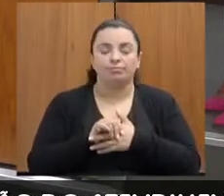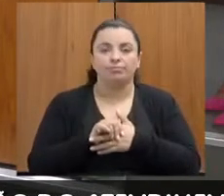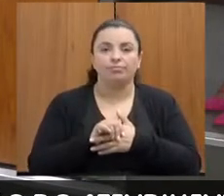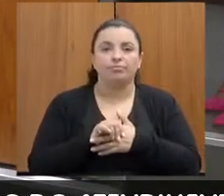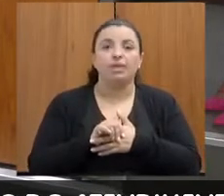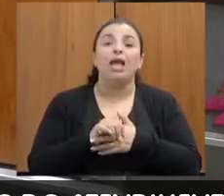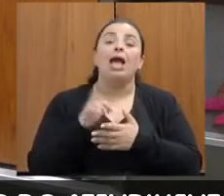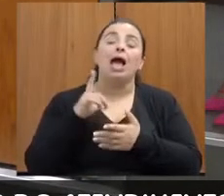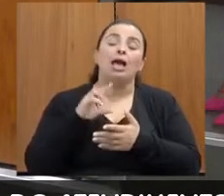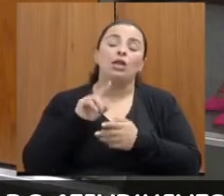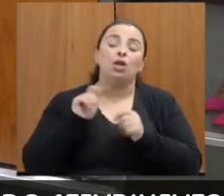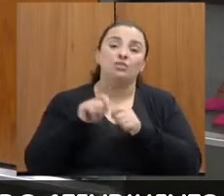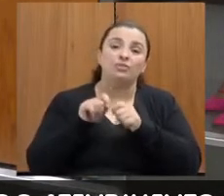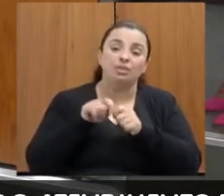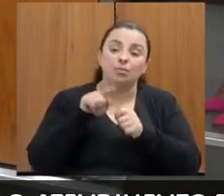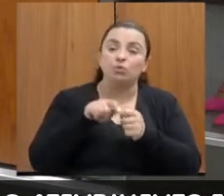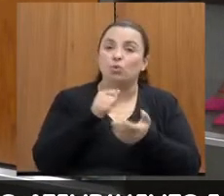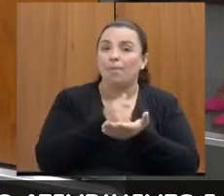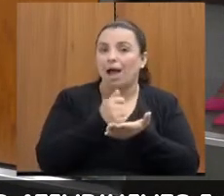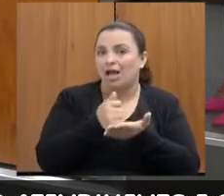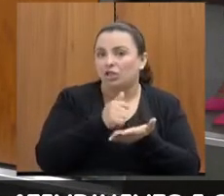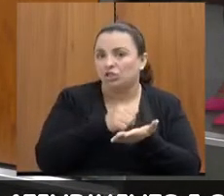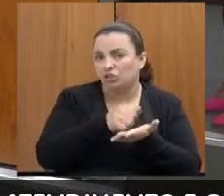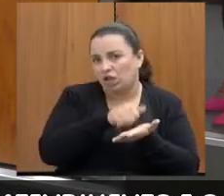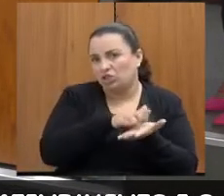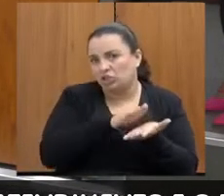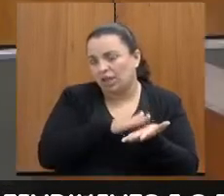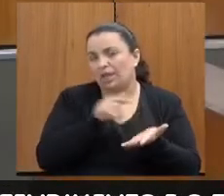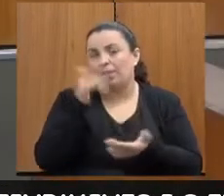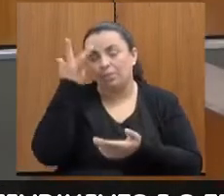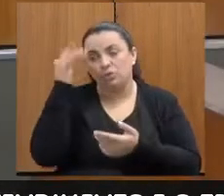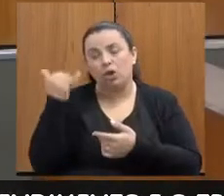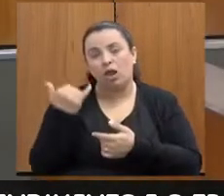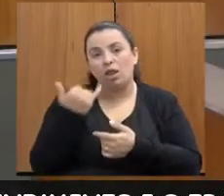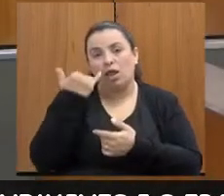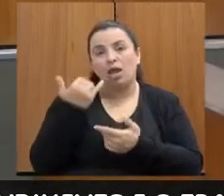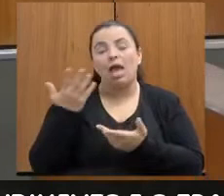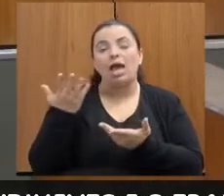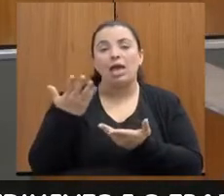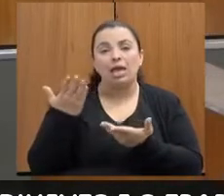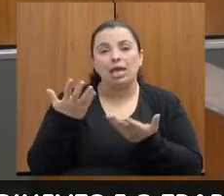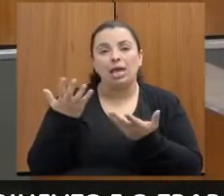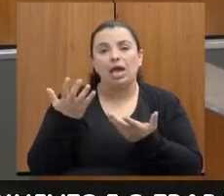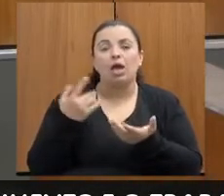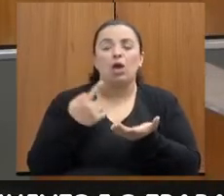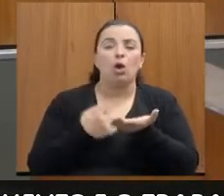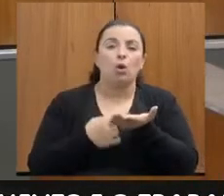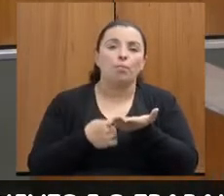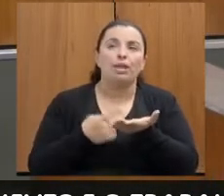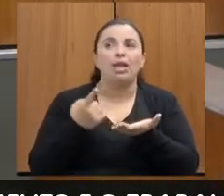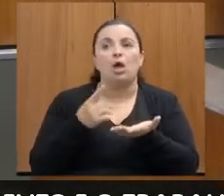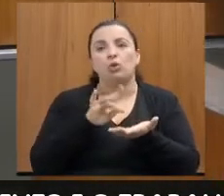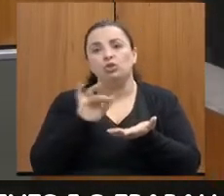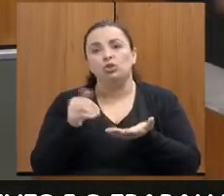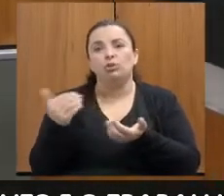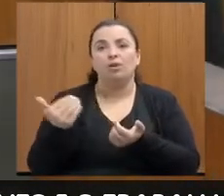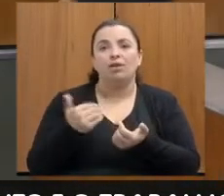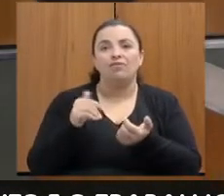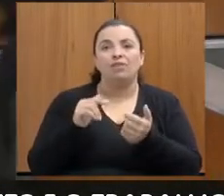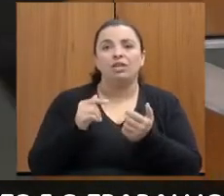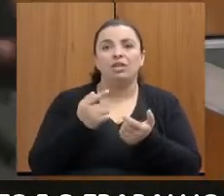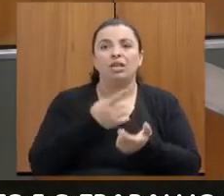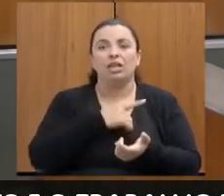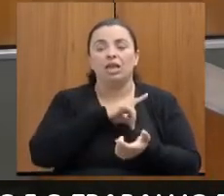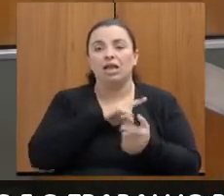e isso de forma que para a pessoa que liga e consegue, quer agendar e entende que a demanda dela é necessária para isso, então a gente garante o horário